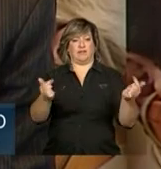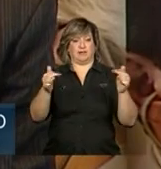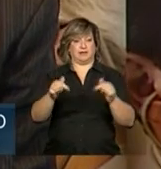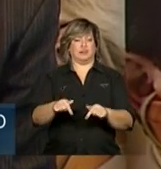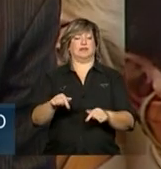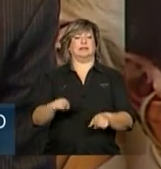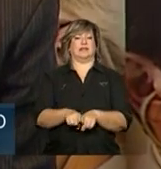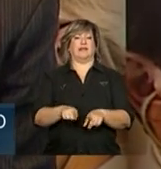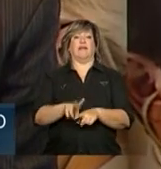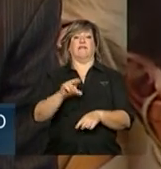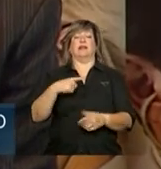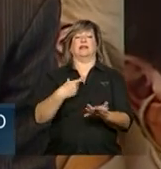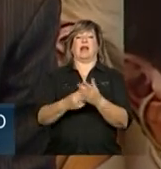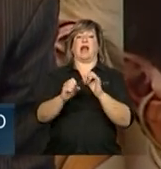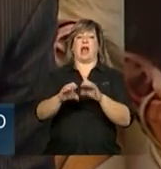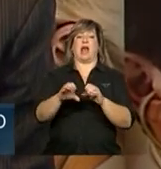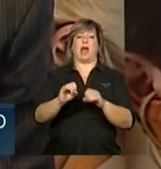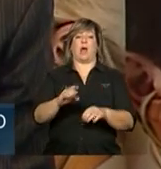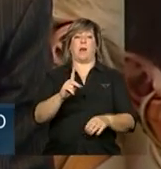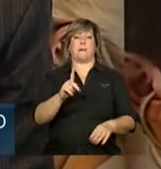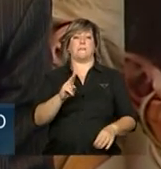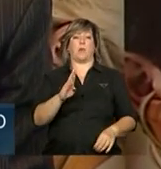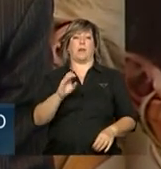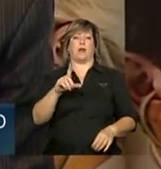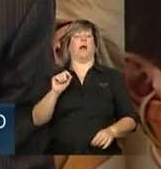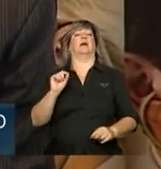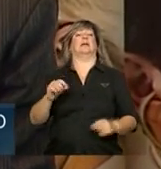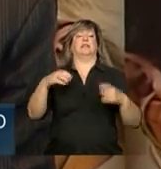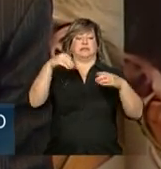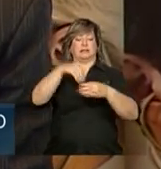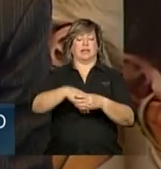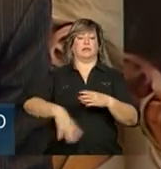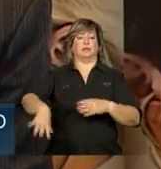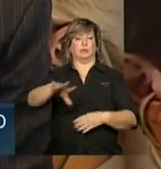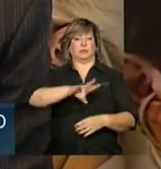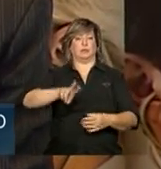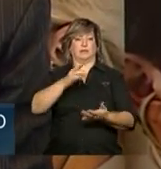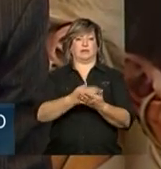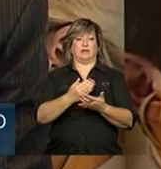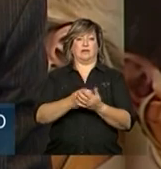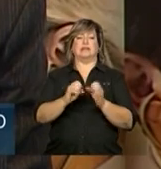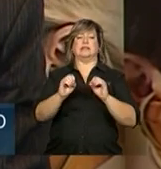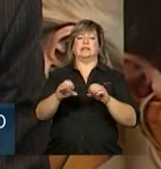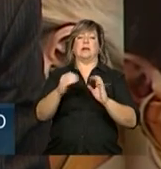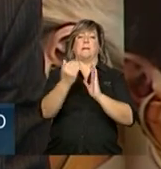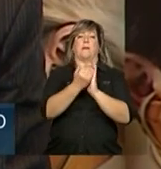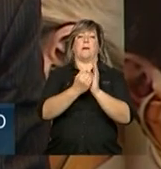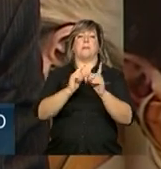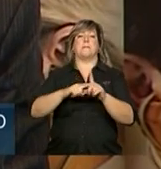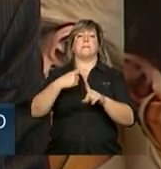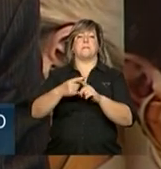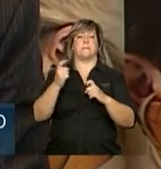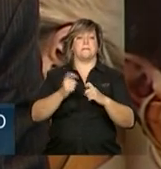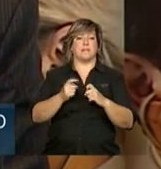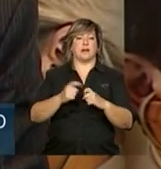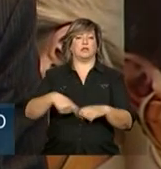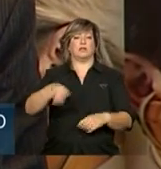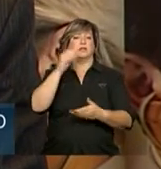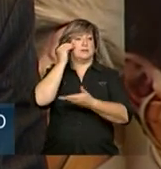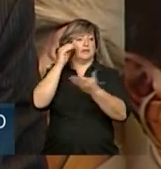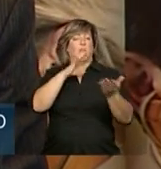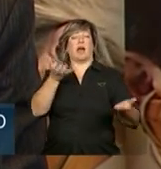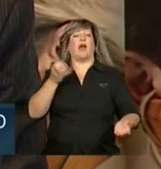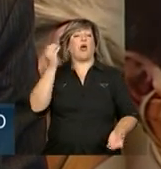vai ter um dia de aula pública dentro do campus universitário, explicando o programa Mais Médicos, todo mundo quer ouvir também a experiência de cada um de